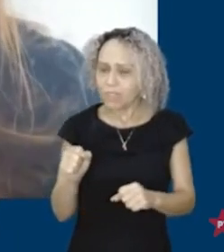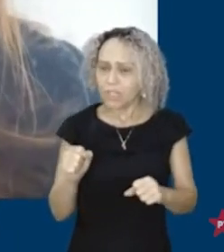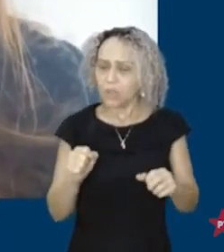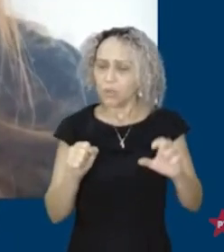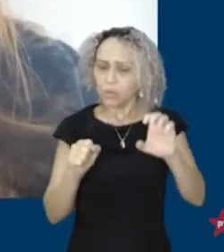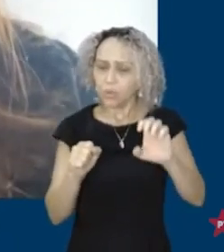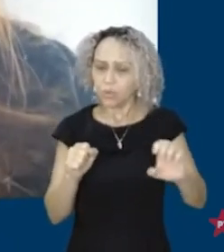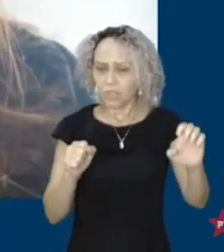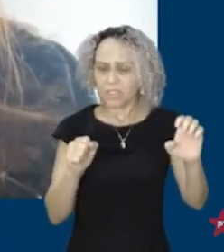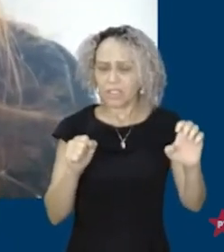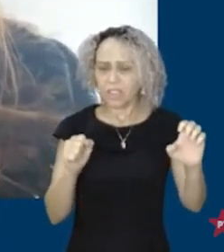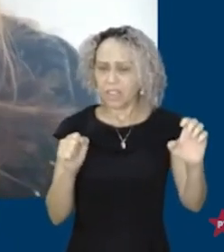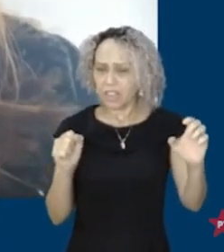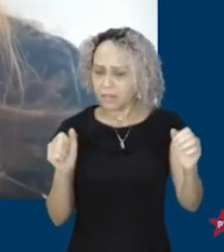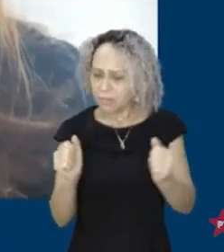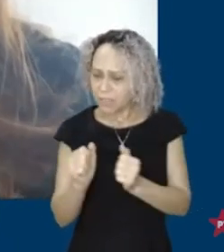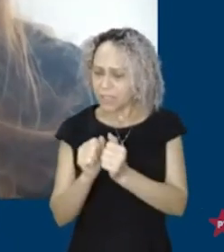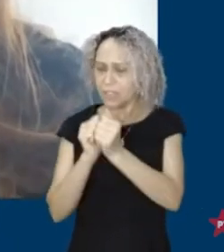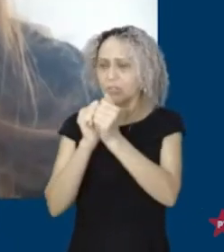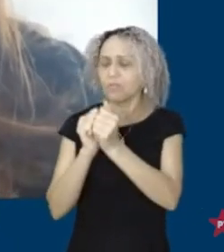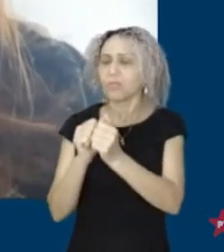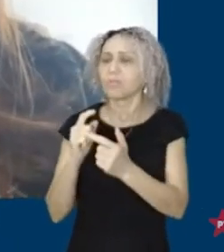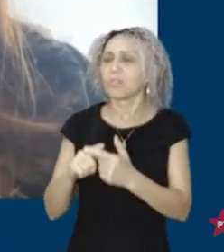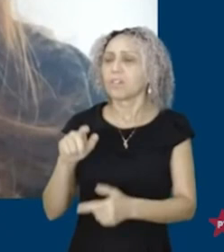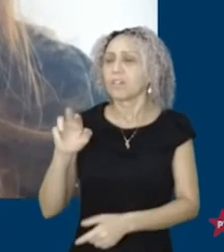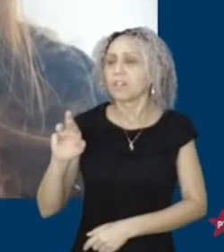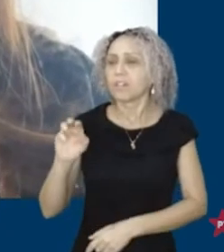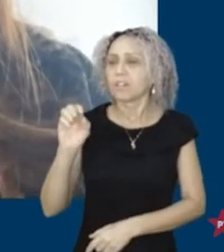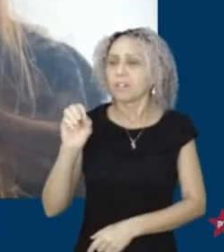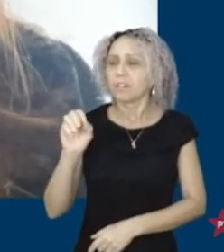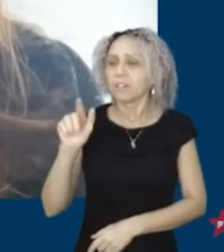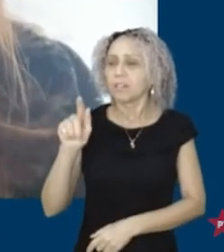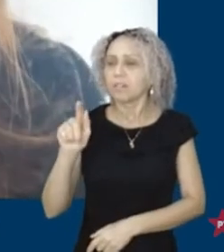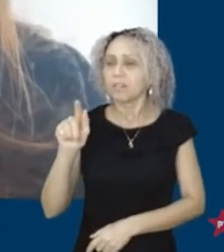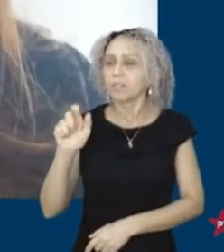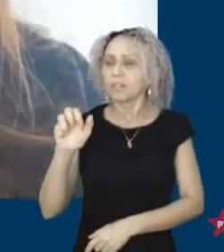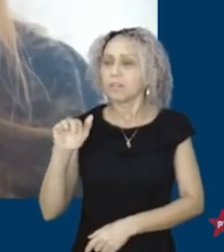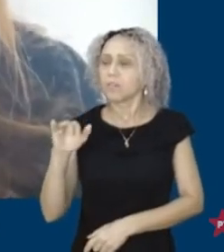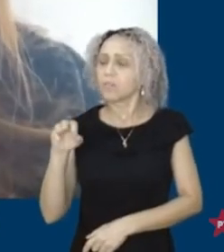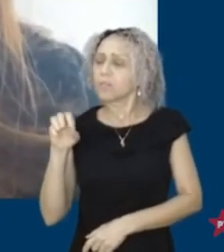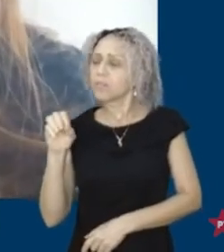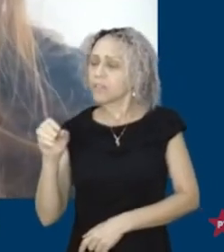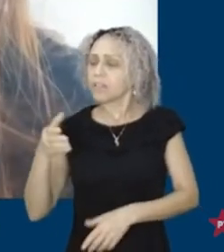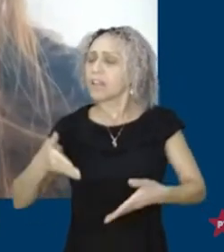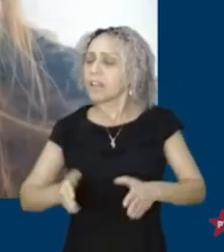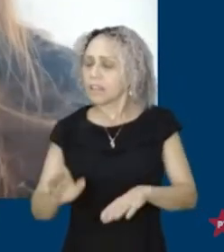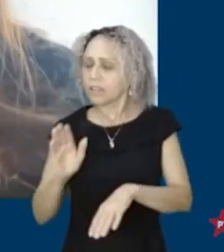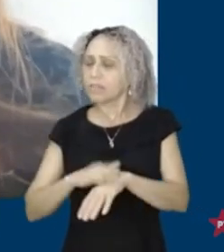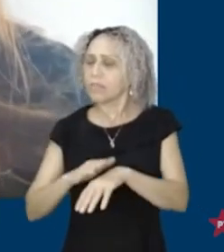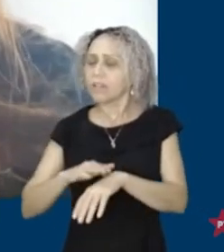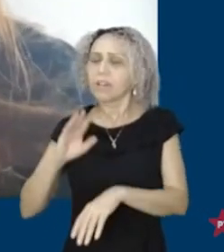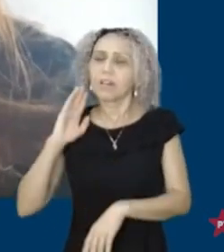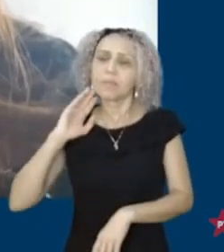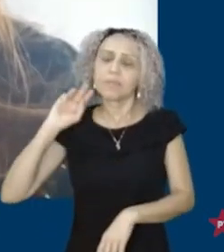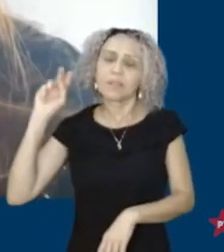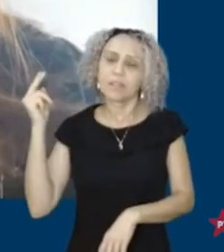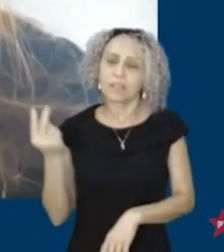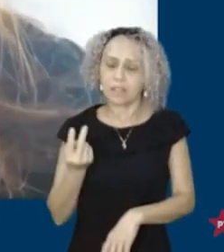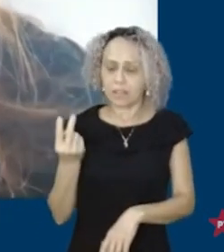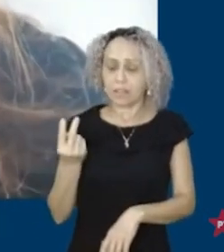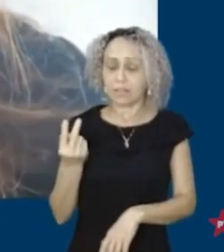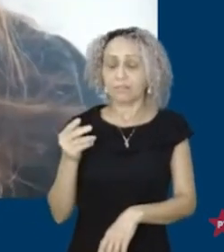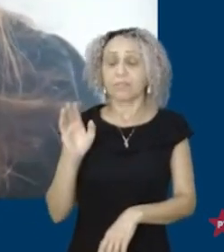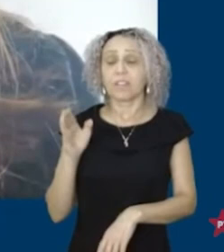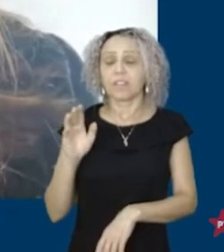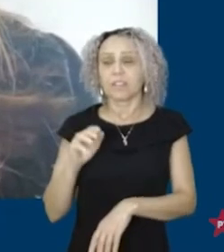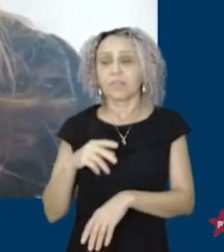Rogério é filho de Belo Horizonte, nascido no bairro Carlos Prats, foi vereador, foi deputado estadual e eu